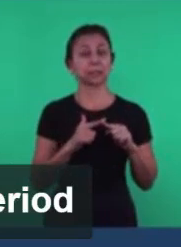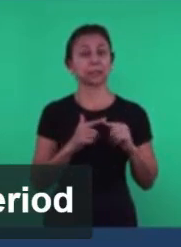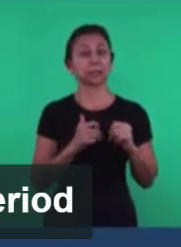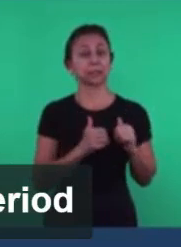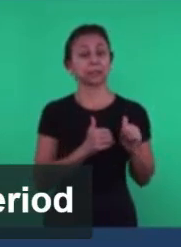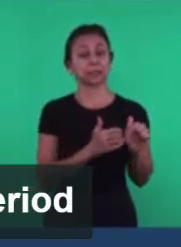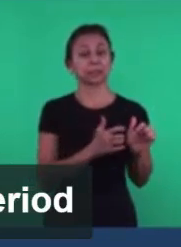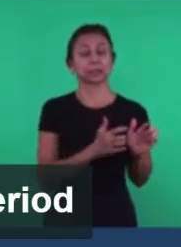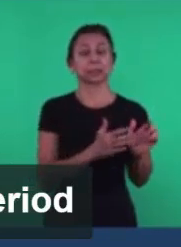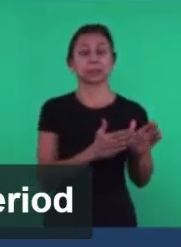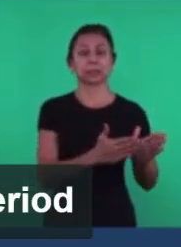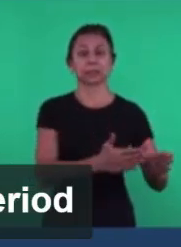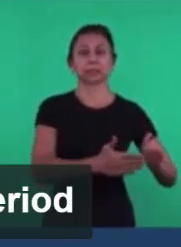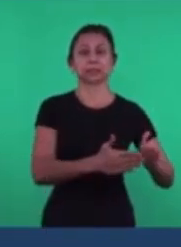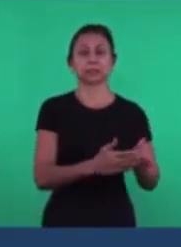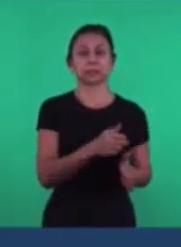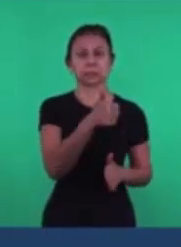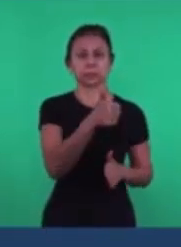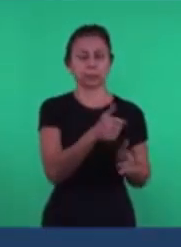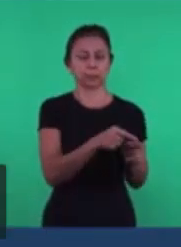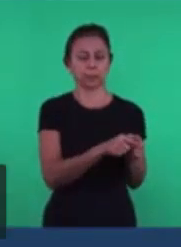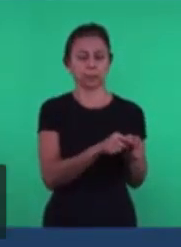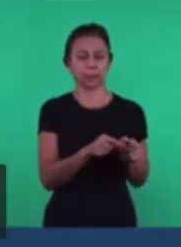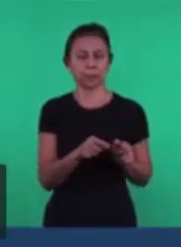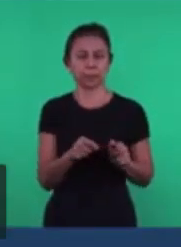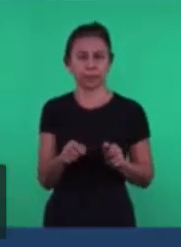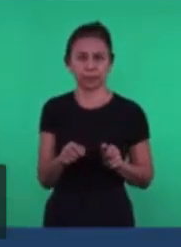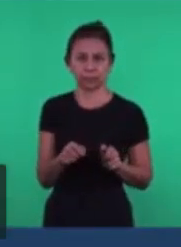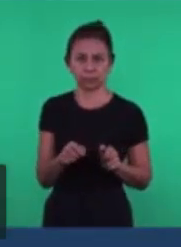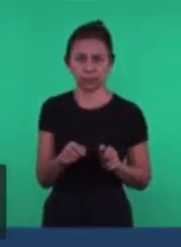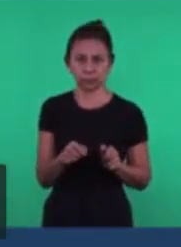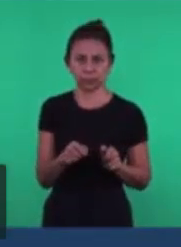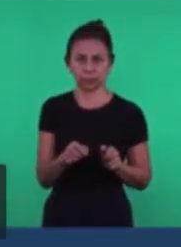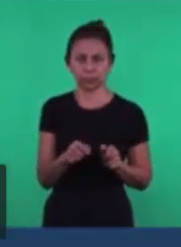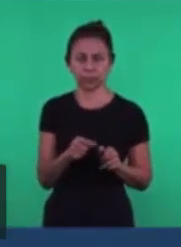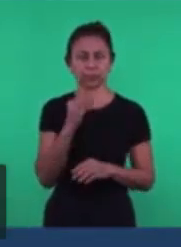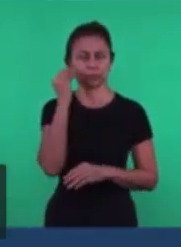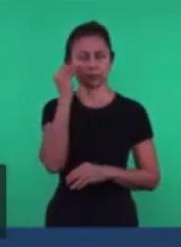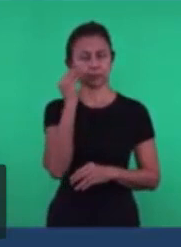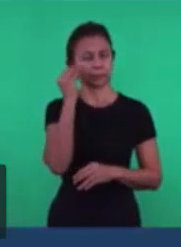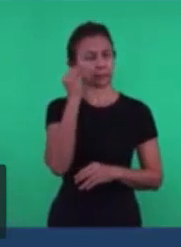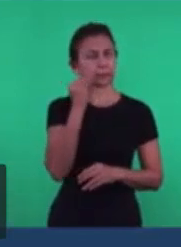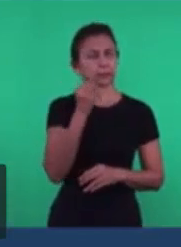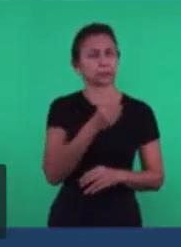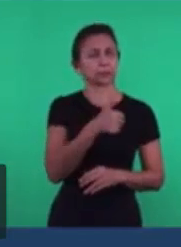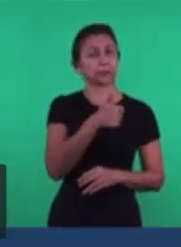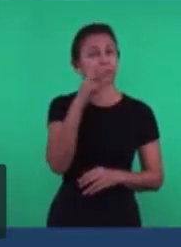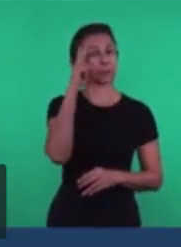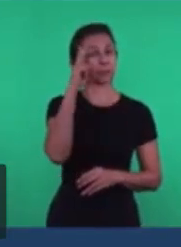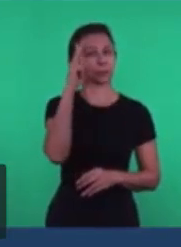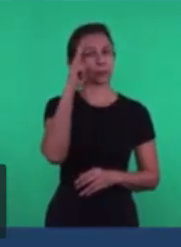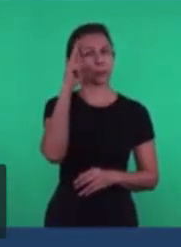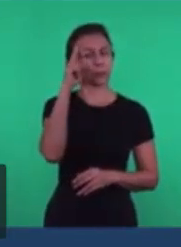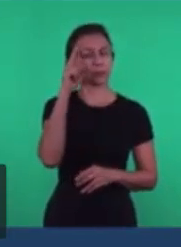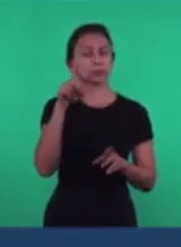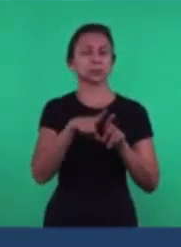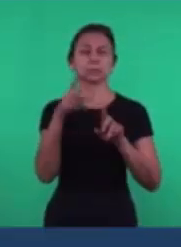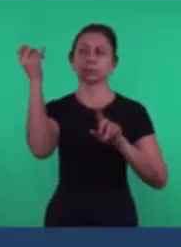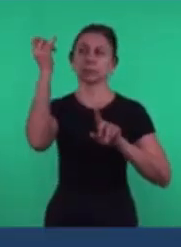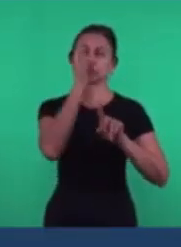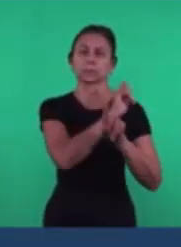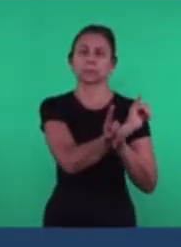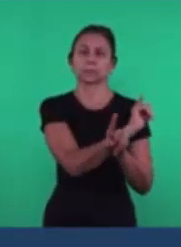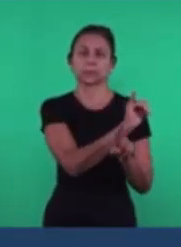o início O primeiro Período A primeira Experiência Histórica E profética